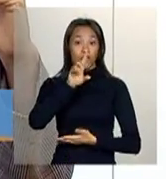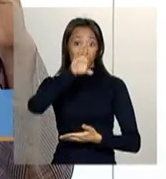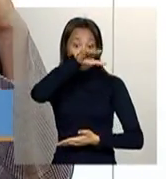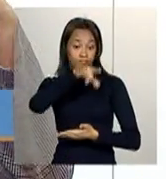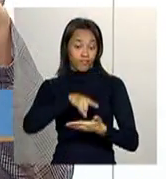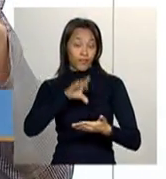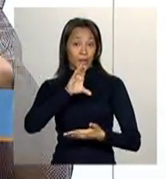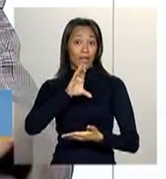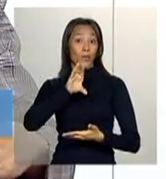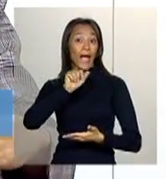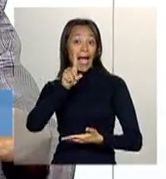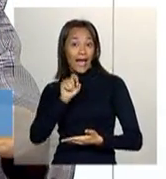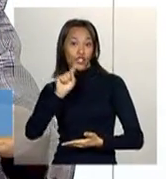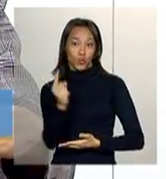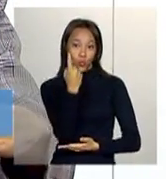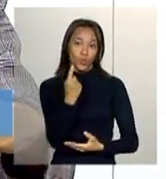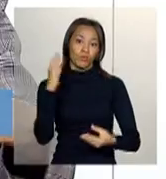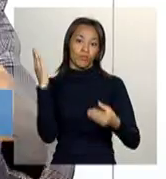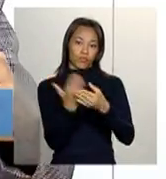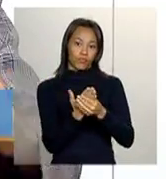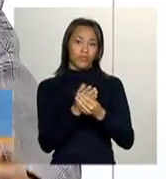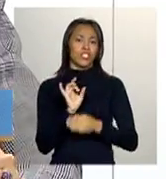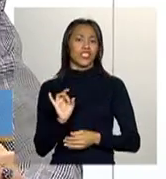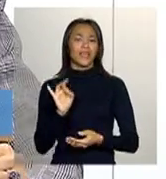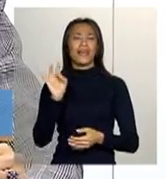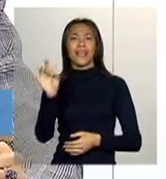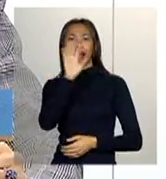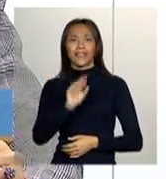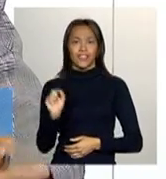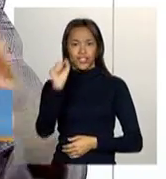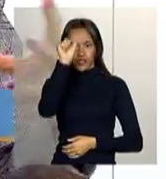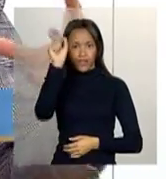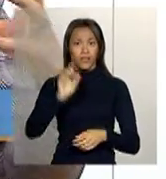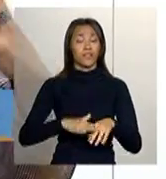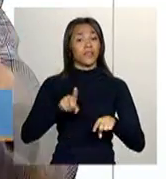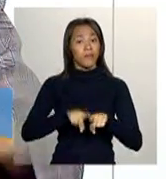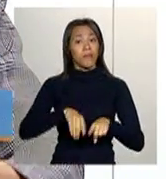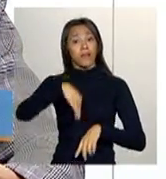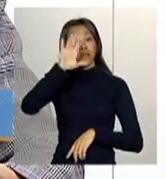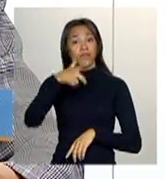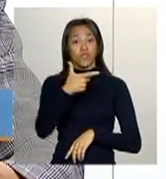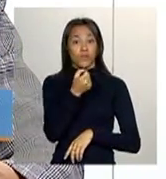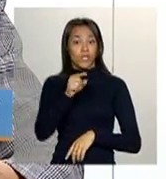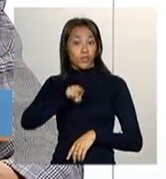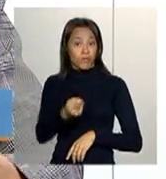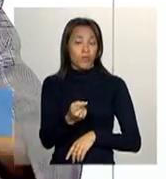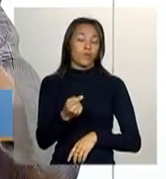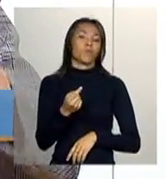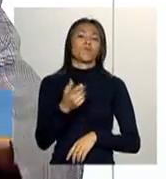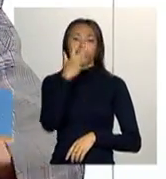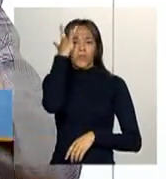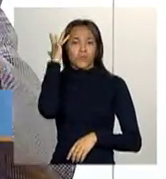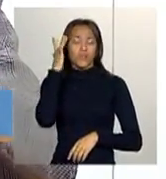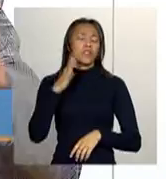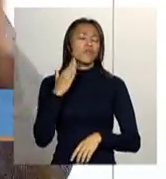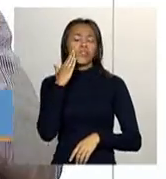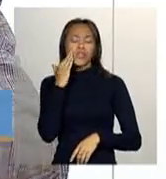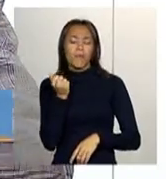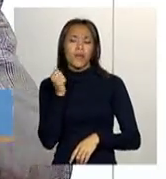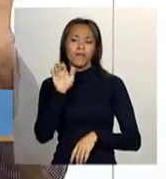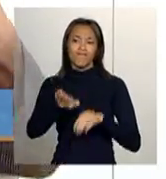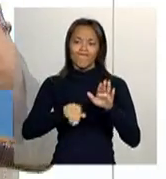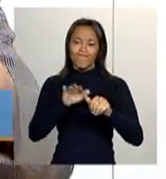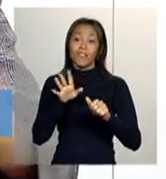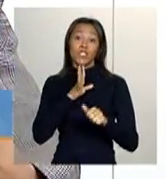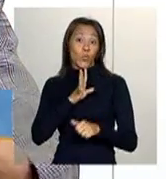no Estado. E a contraparte nos municípios, acima de 200 mil habitantes. Então, nós reunimos todas essas pessoas para se